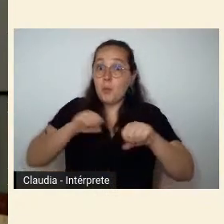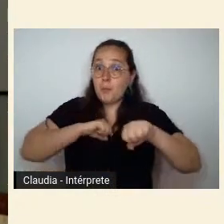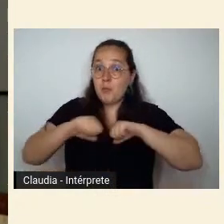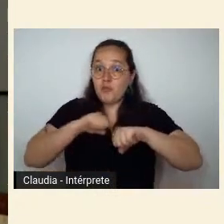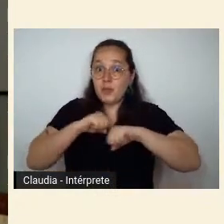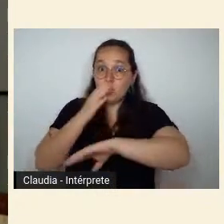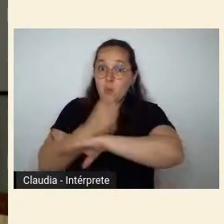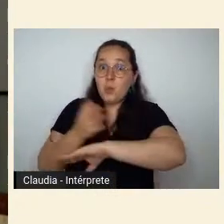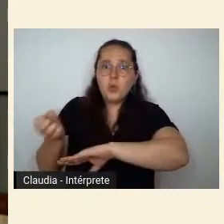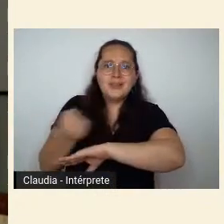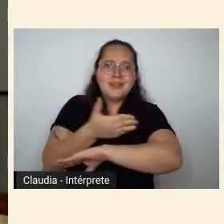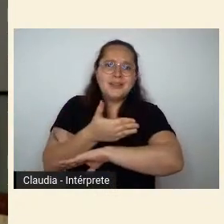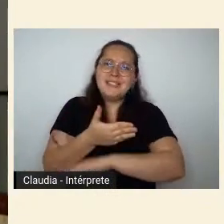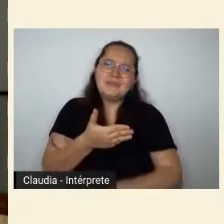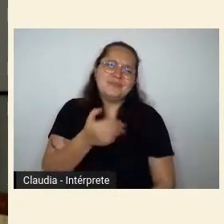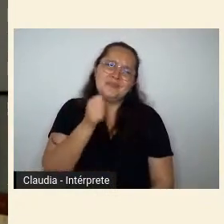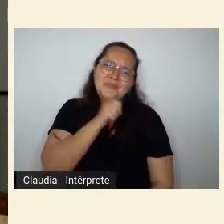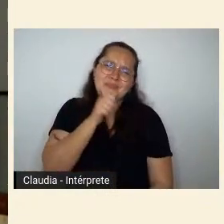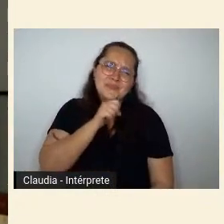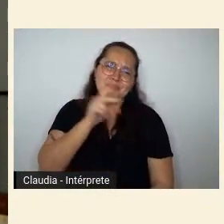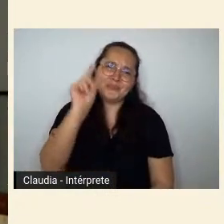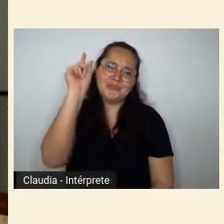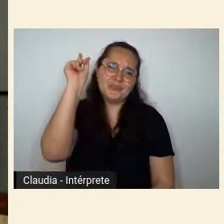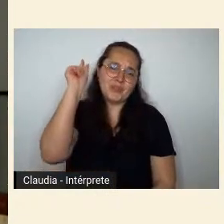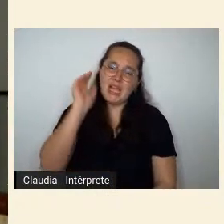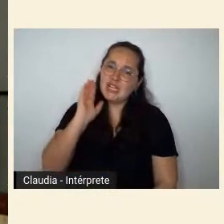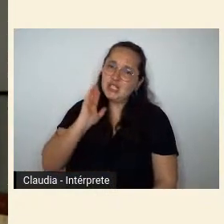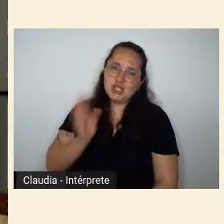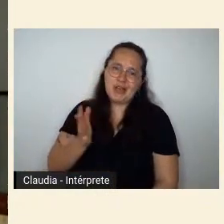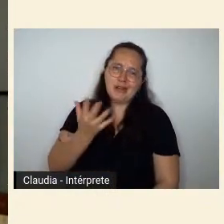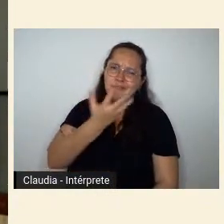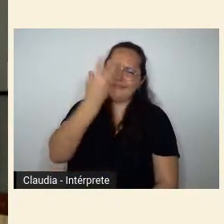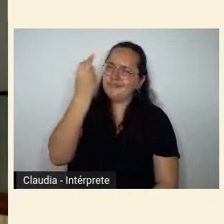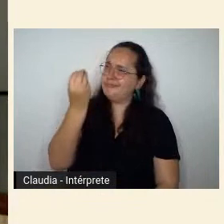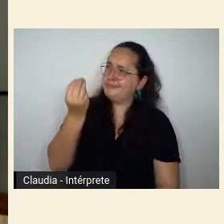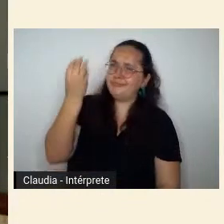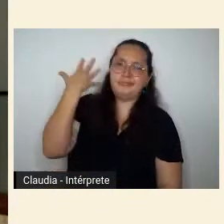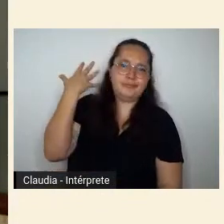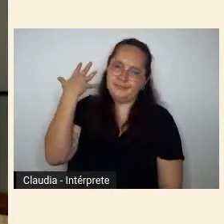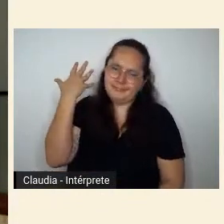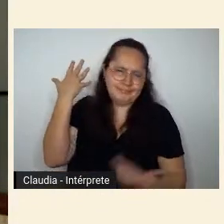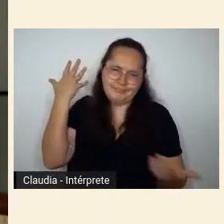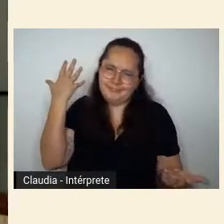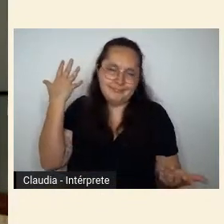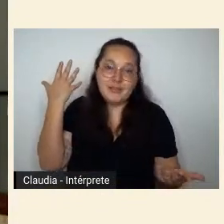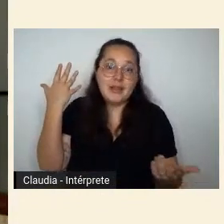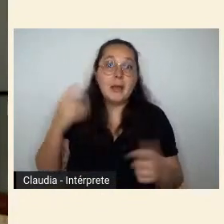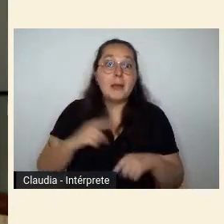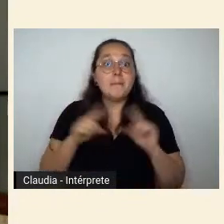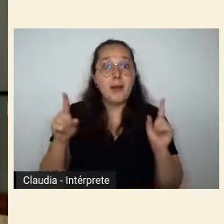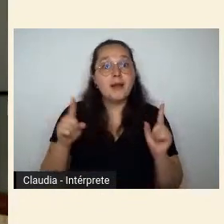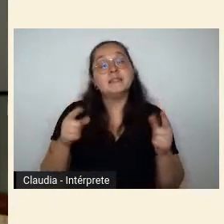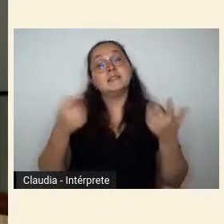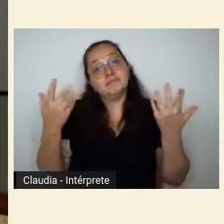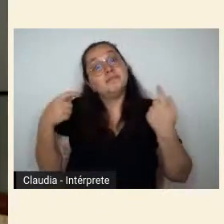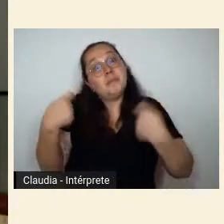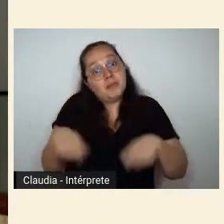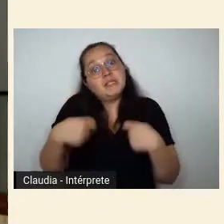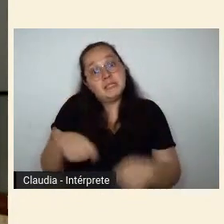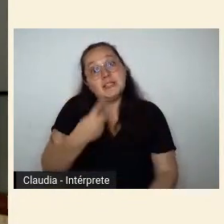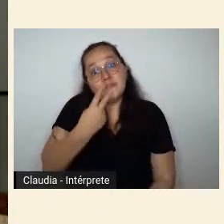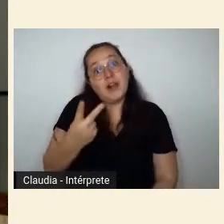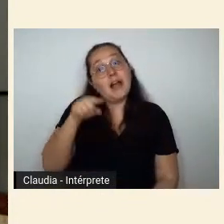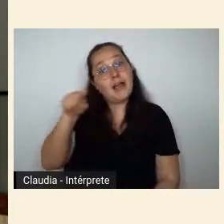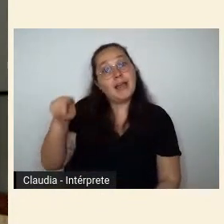passado foi superado e foi quase totalmente esquecido não seria justo porém negar-lhe a significação histórica